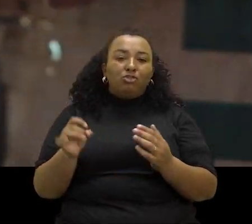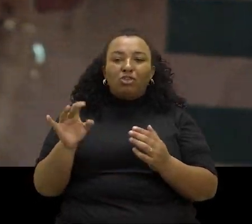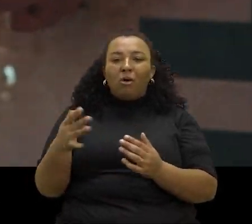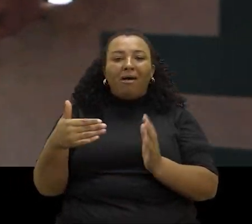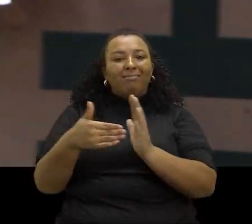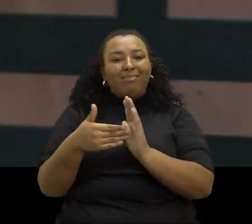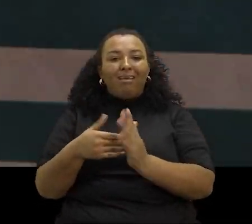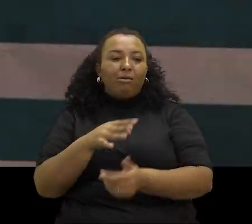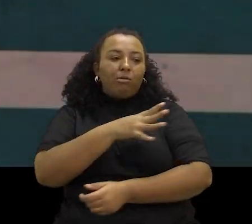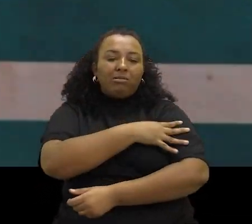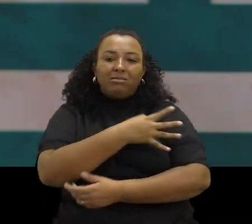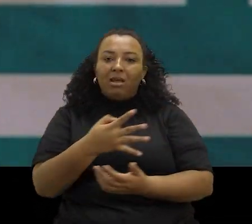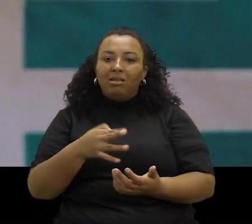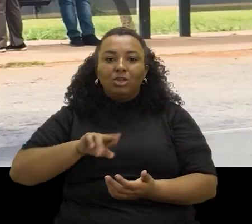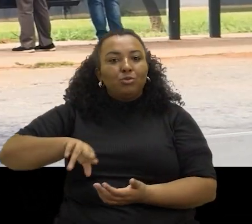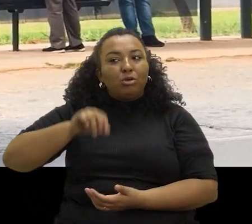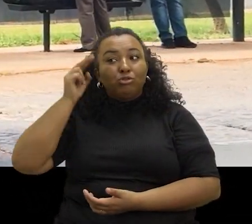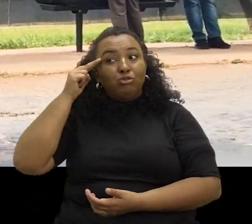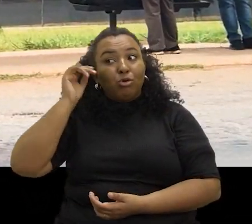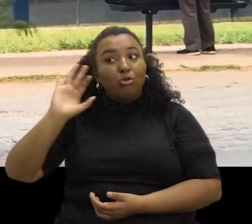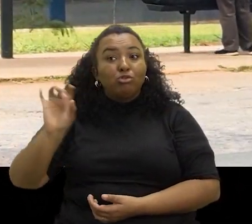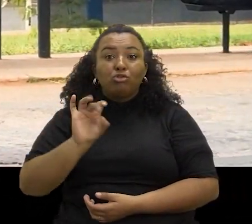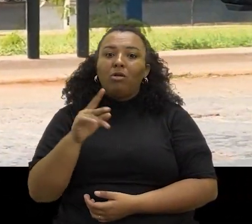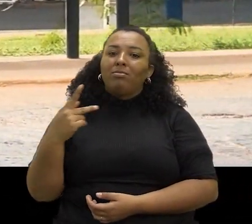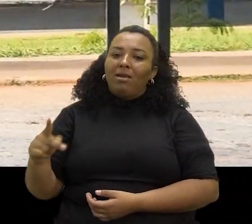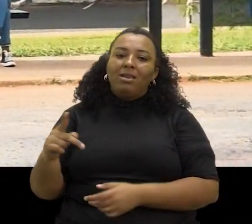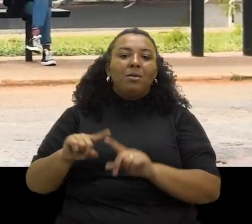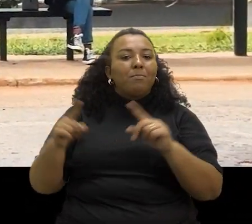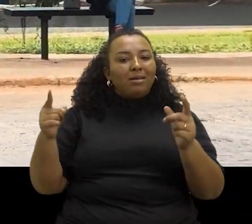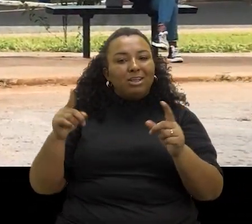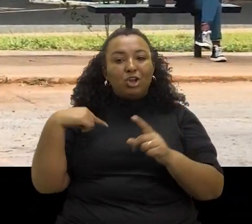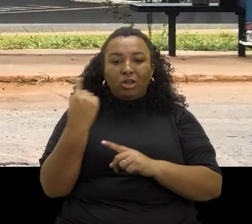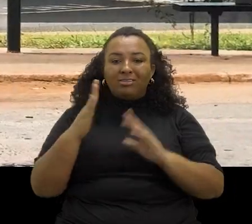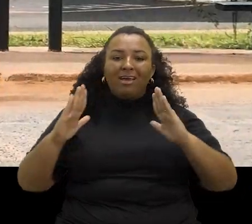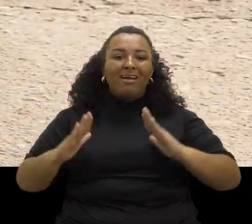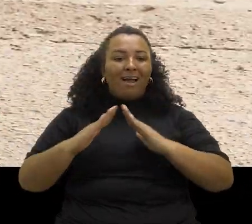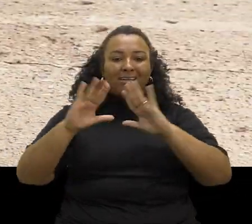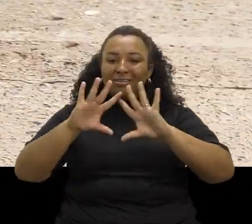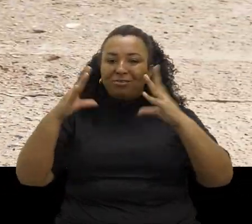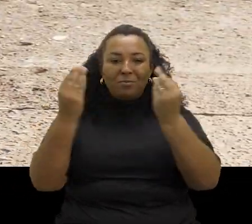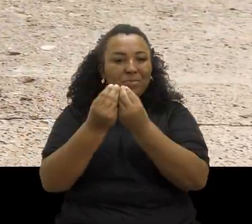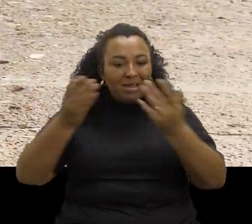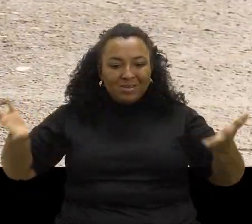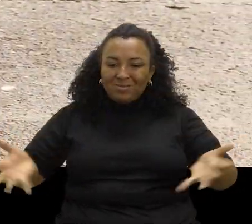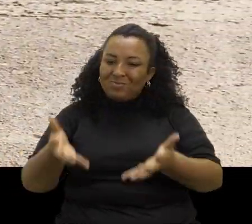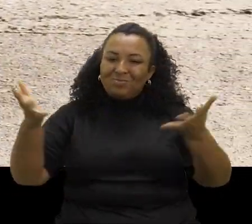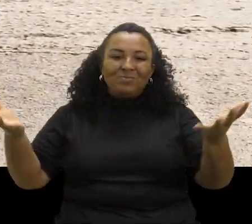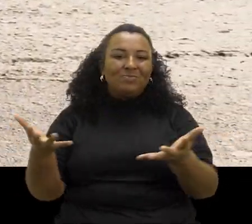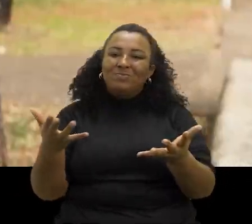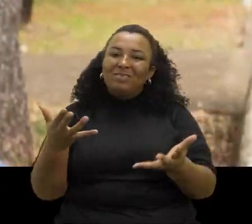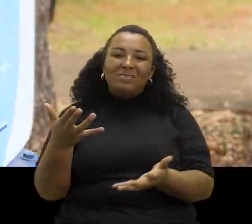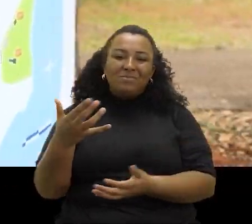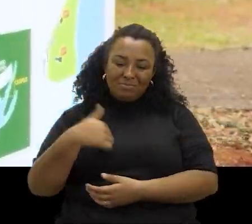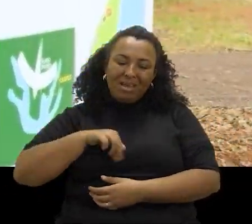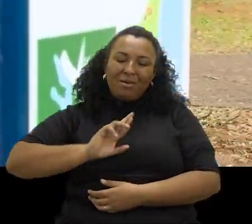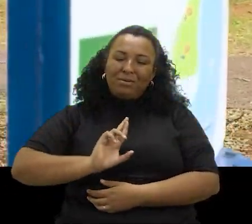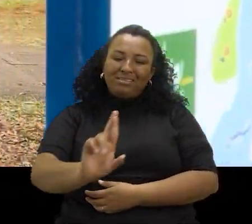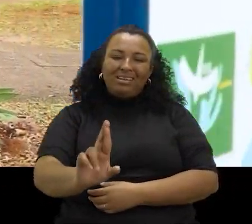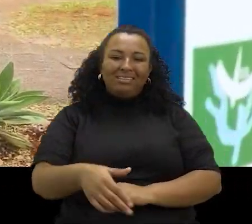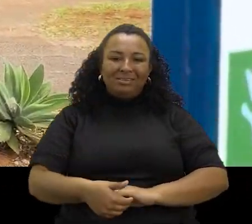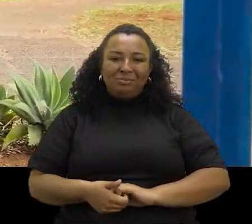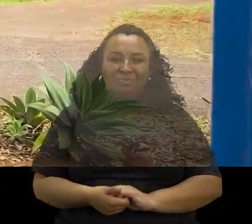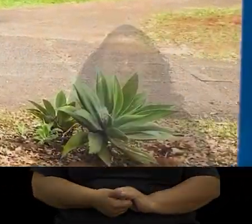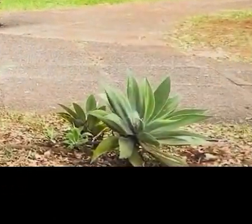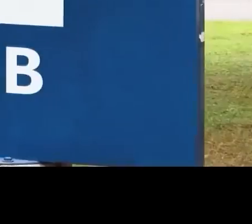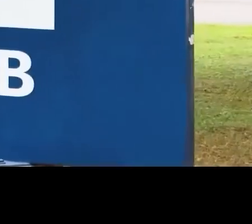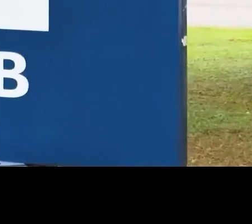quarta série. Então não é um sonho que é só dele, foi um sonho que transcendeu a nossa casa, transcendeu a nossa família. Ele nos representa de